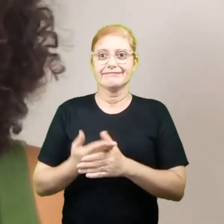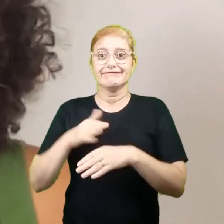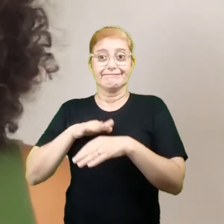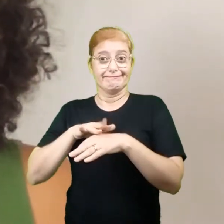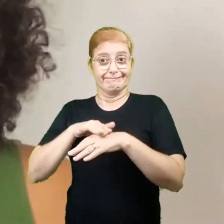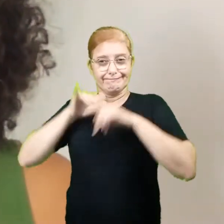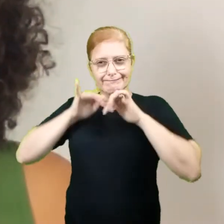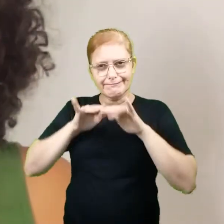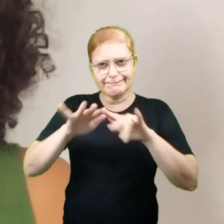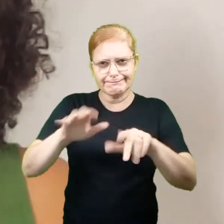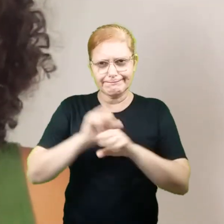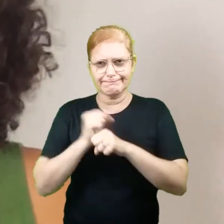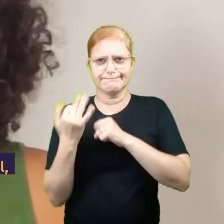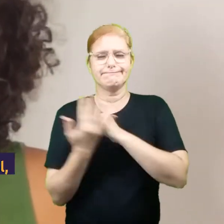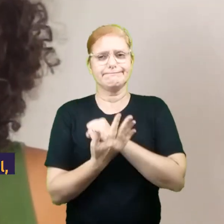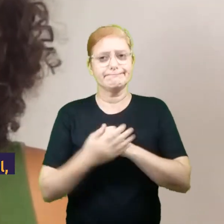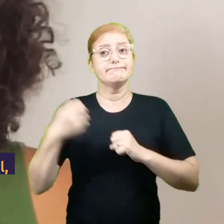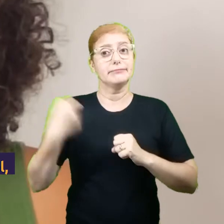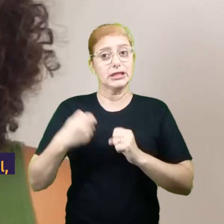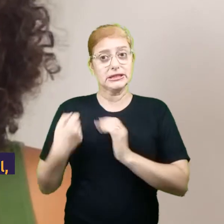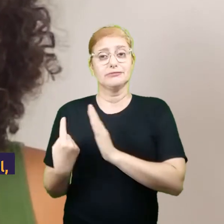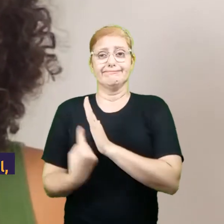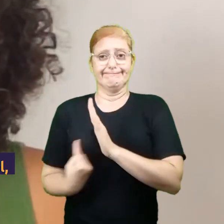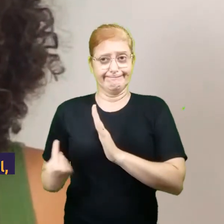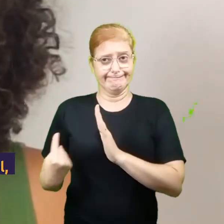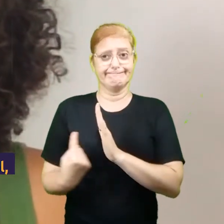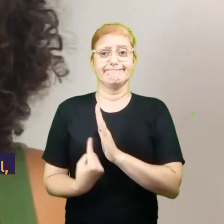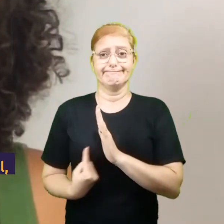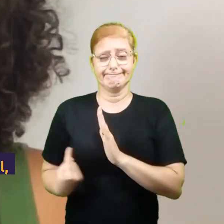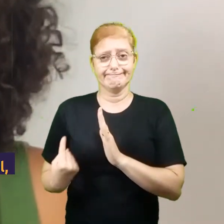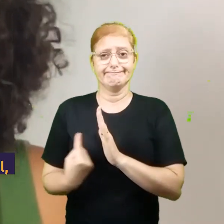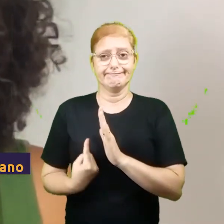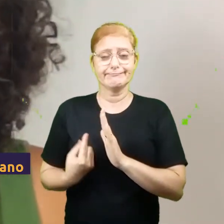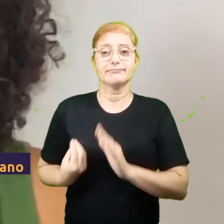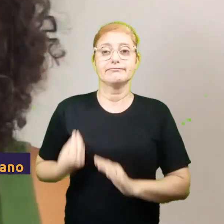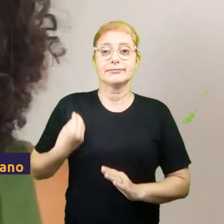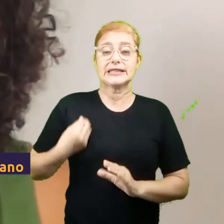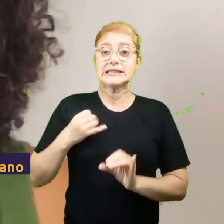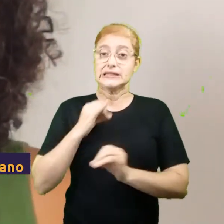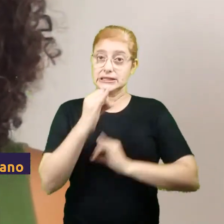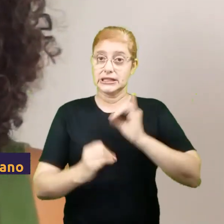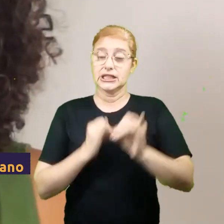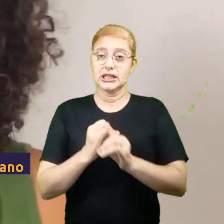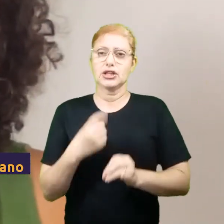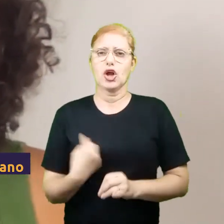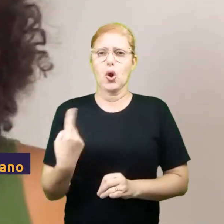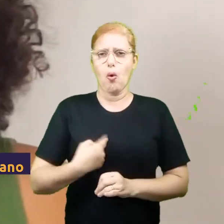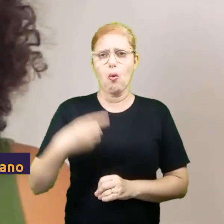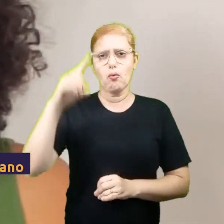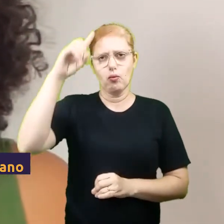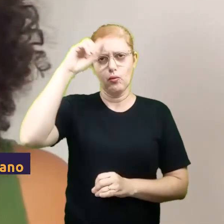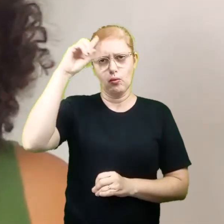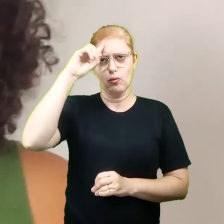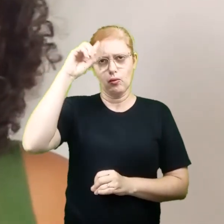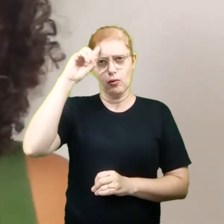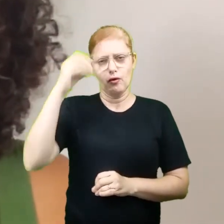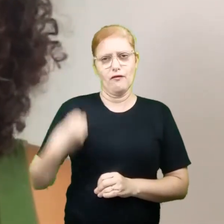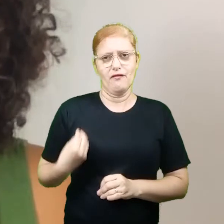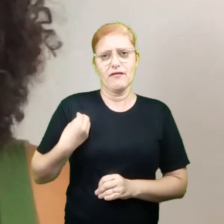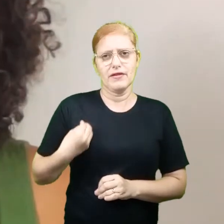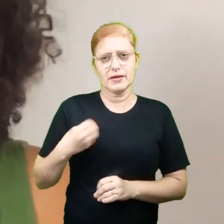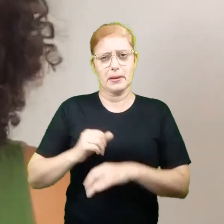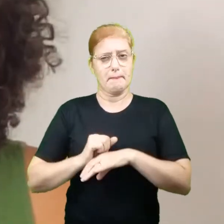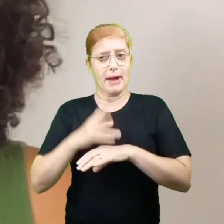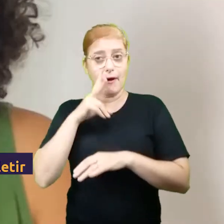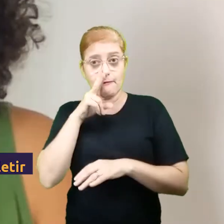Com a pandemia de Covid-19 e a necessidade de isolamento social, a presença da internet no nosso cotidiano ficou ainda